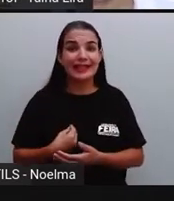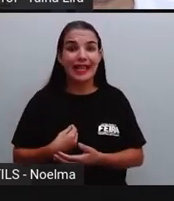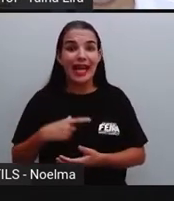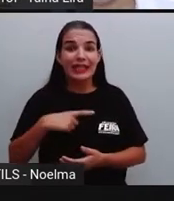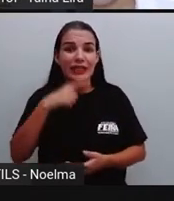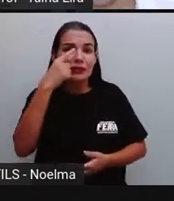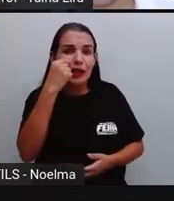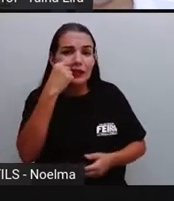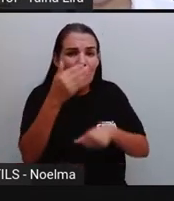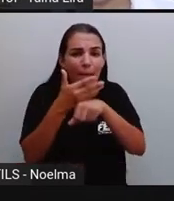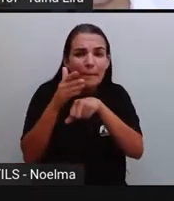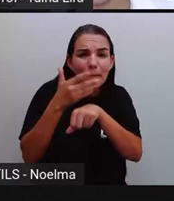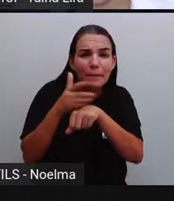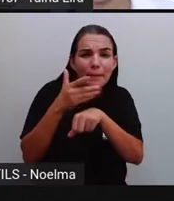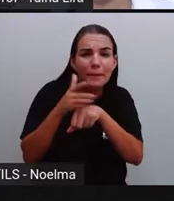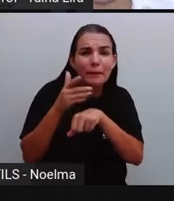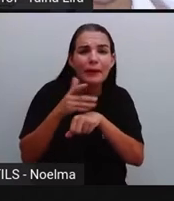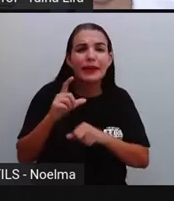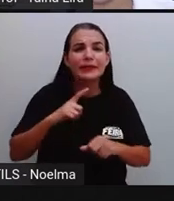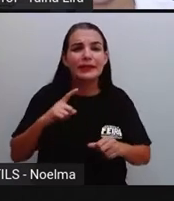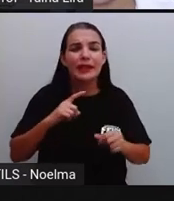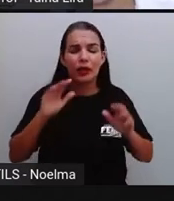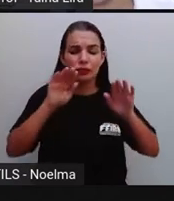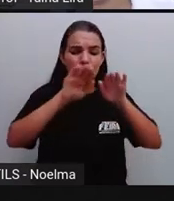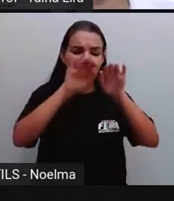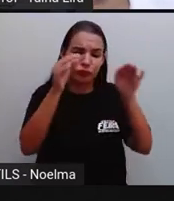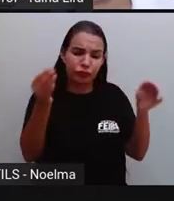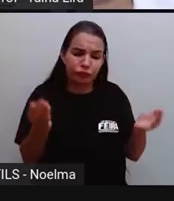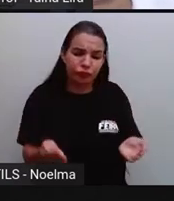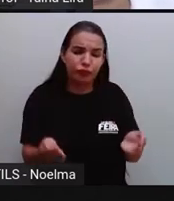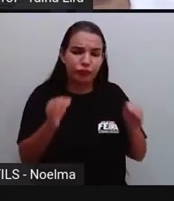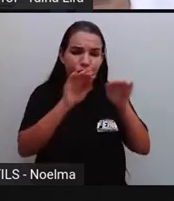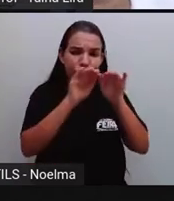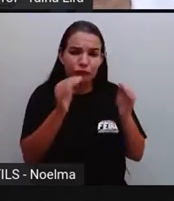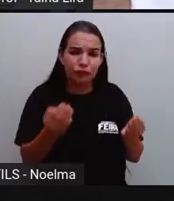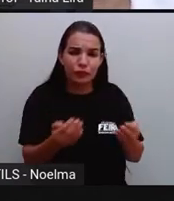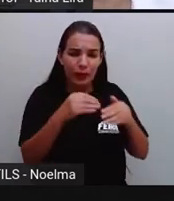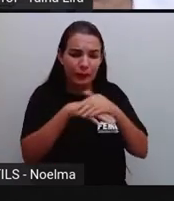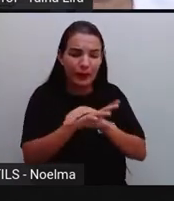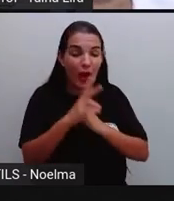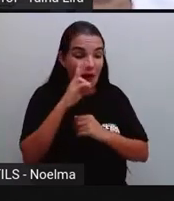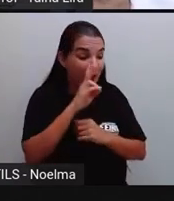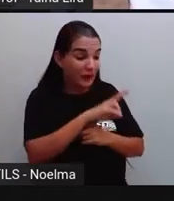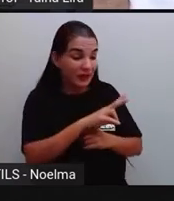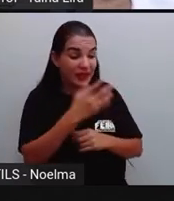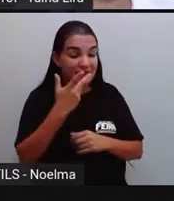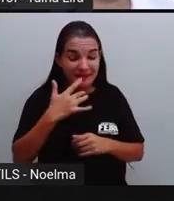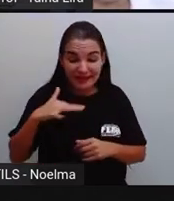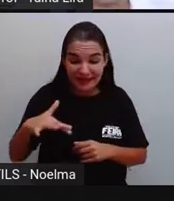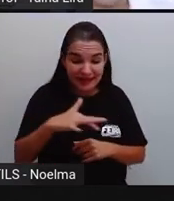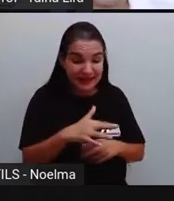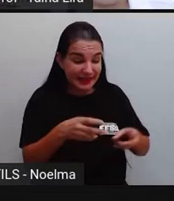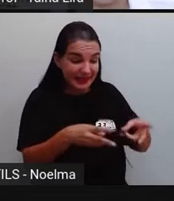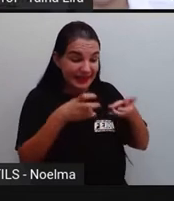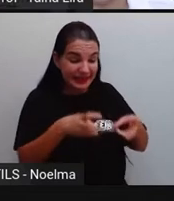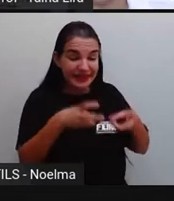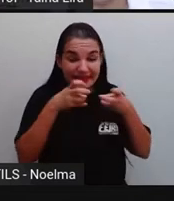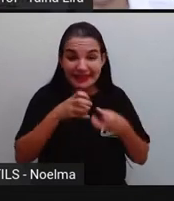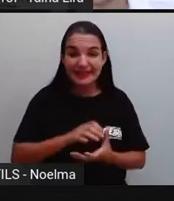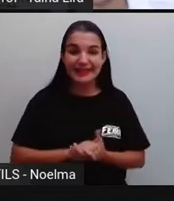um ratinho branco que está em uma gaiola. Olha lá as crianças fazendo as observações.